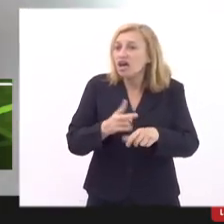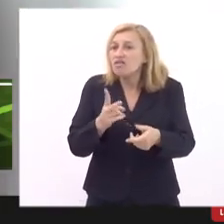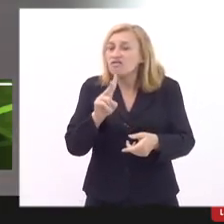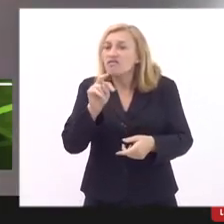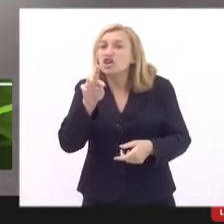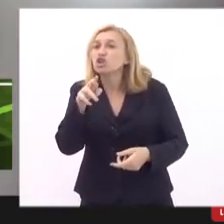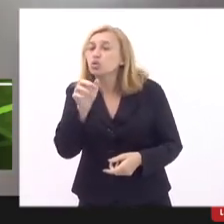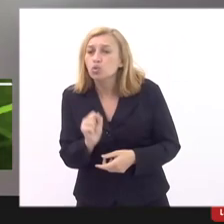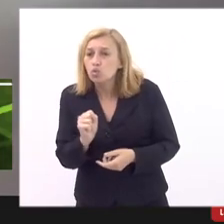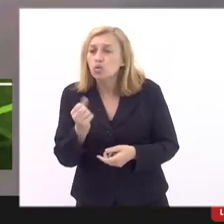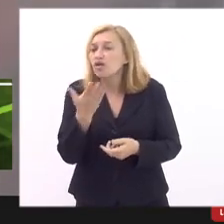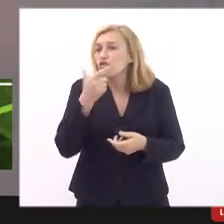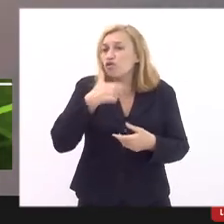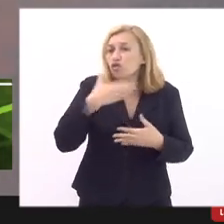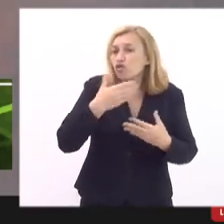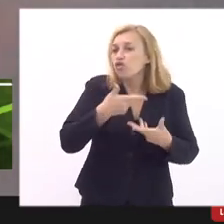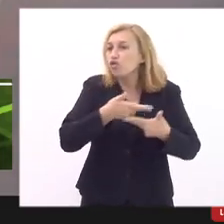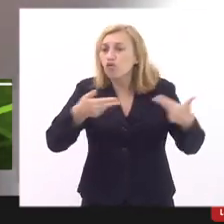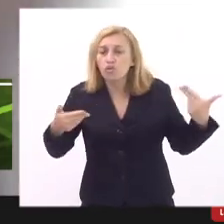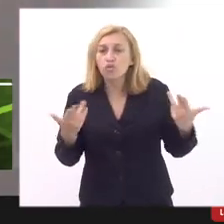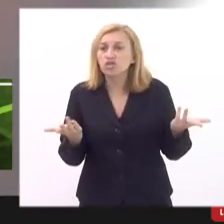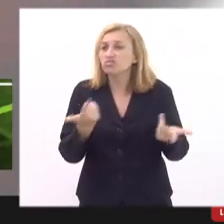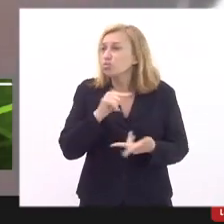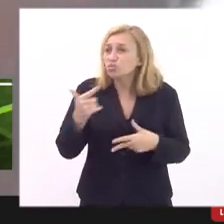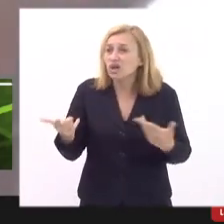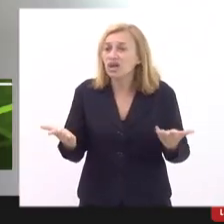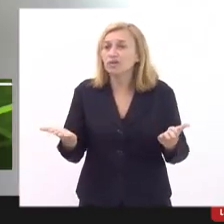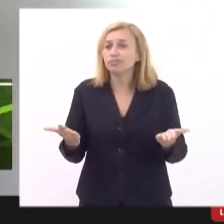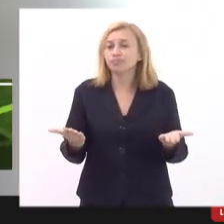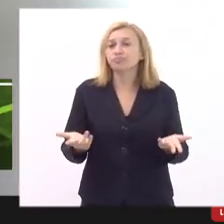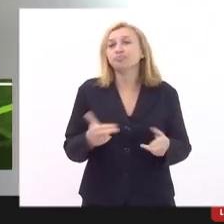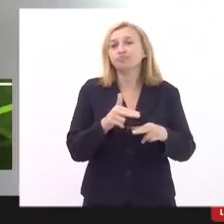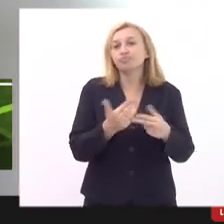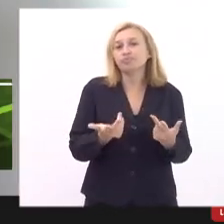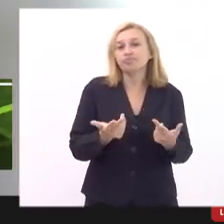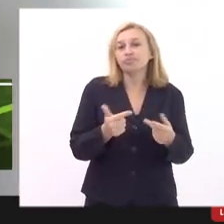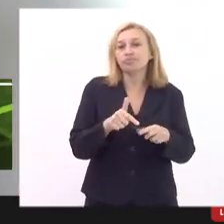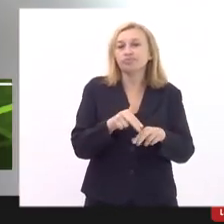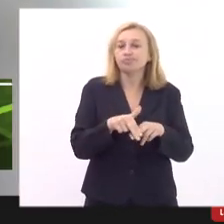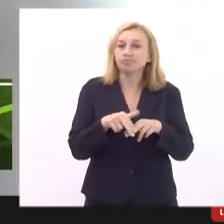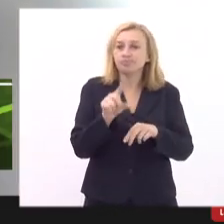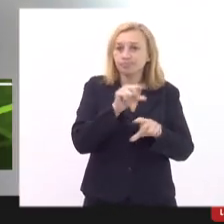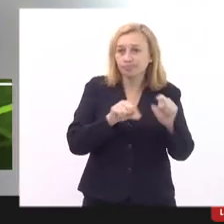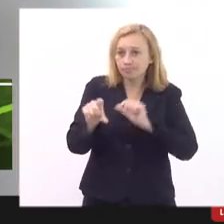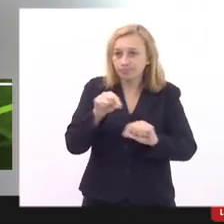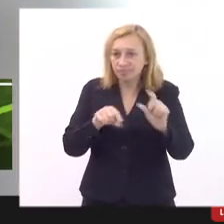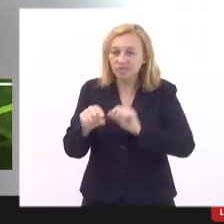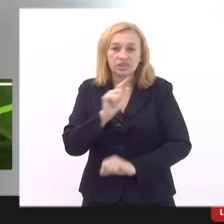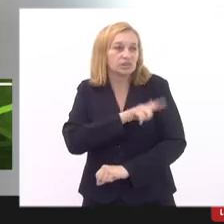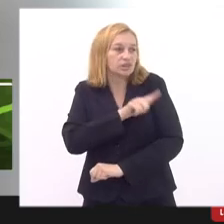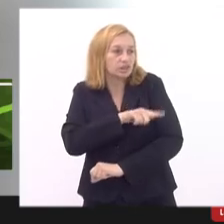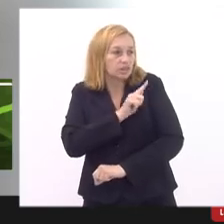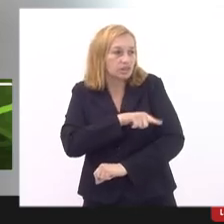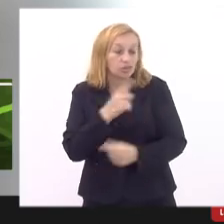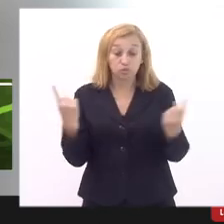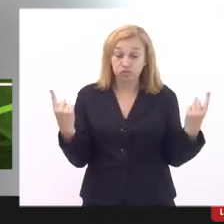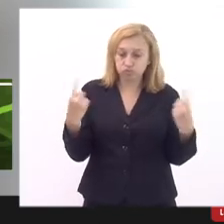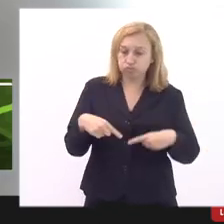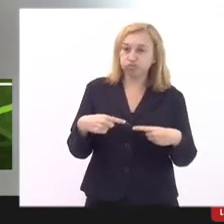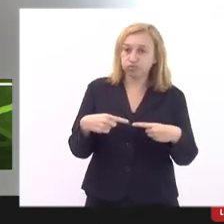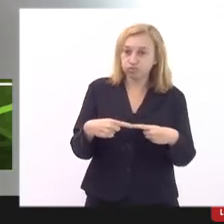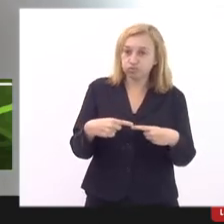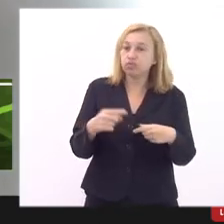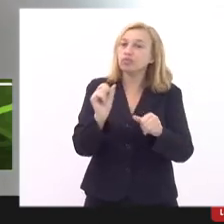não tem mais a fruta em razão dessas escolhas que o gestor está sendo desafiado